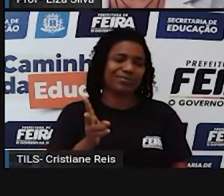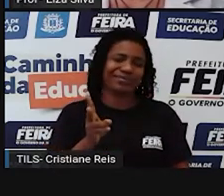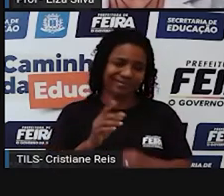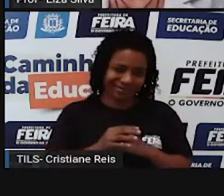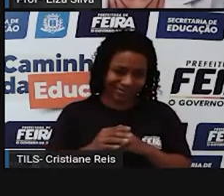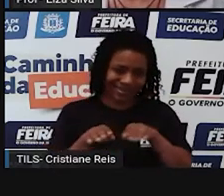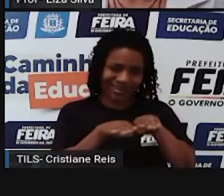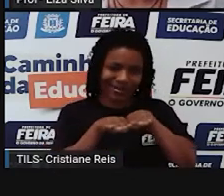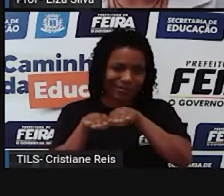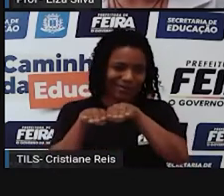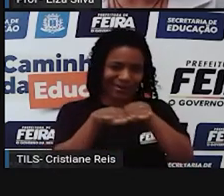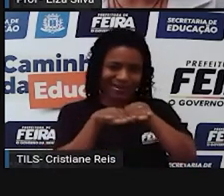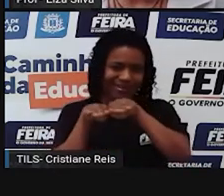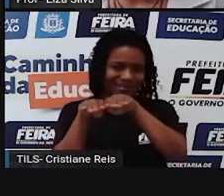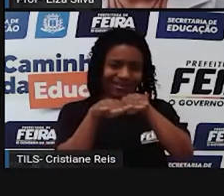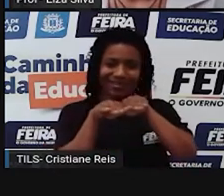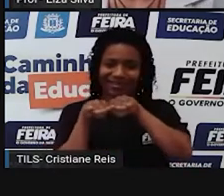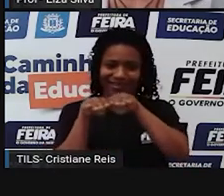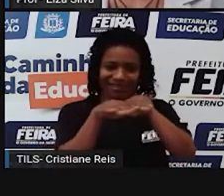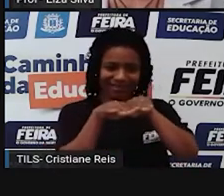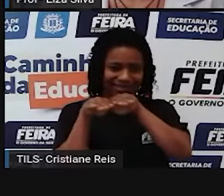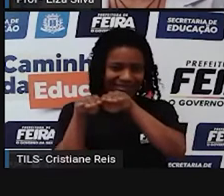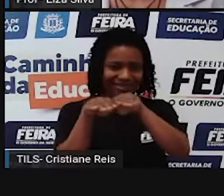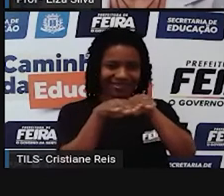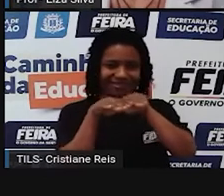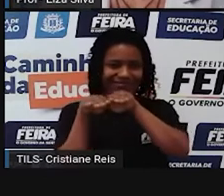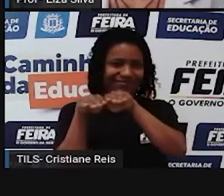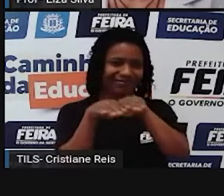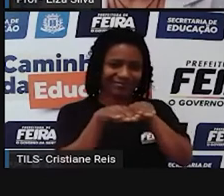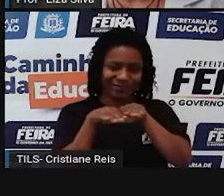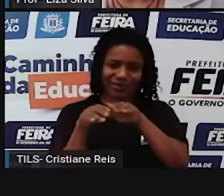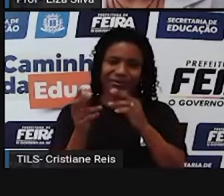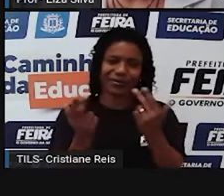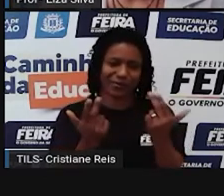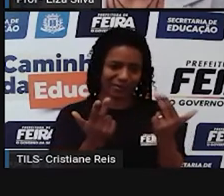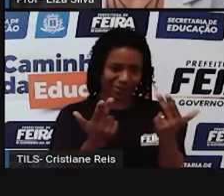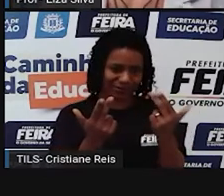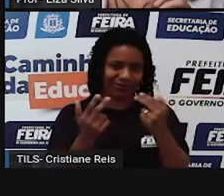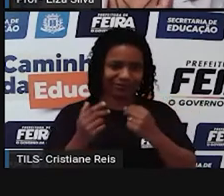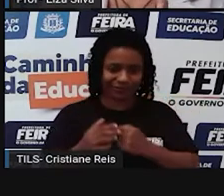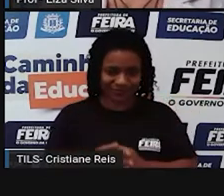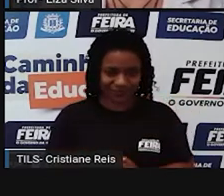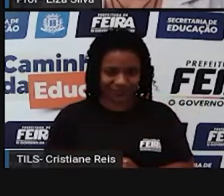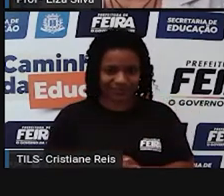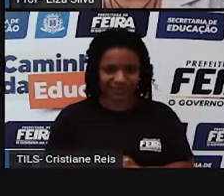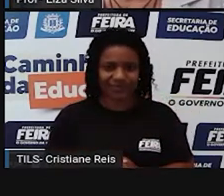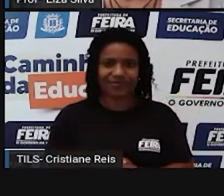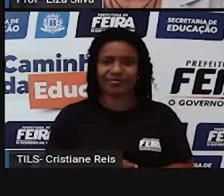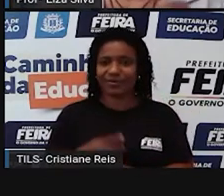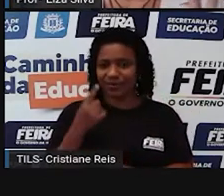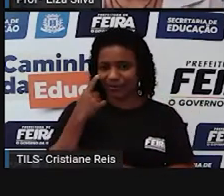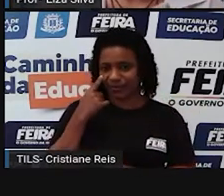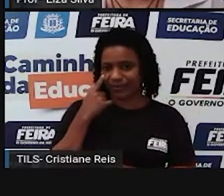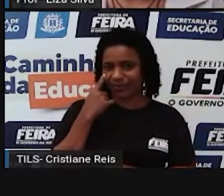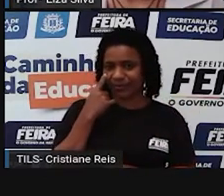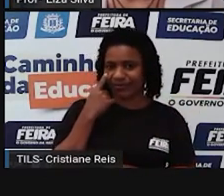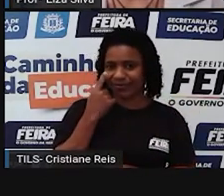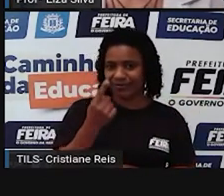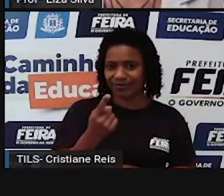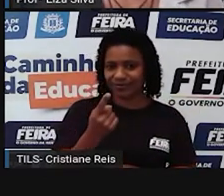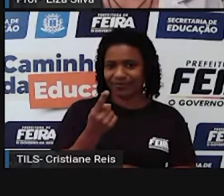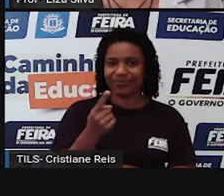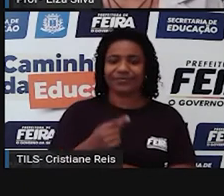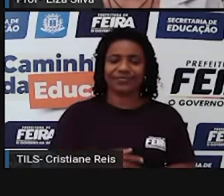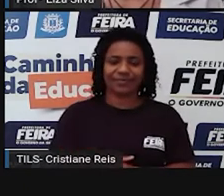uma regularidade, uma regra que é comum. Observem bem aqui para a gente retomar